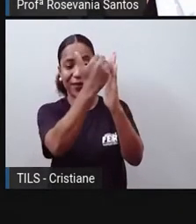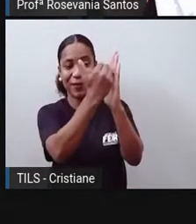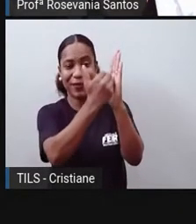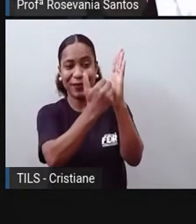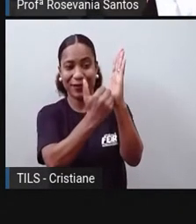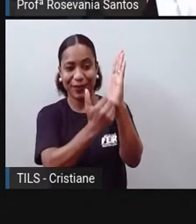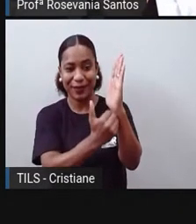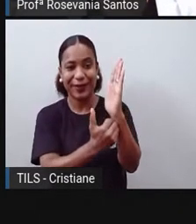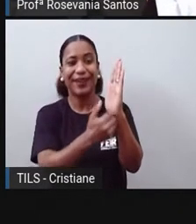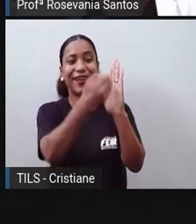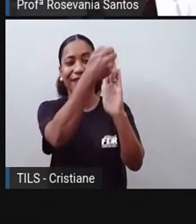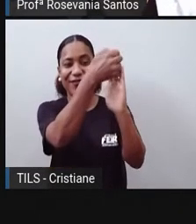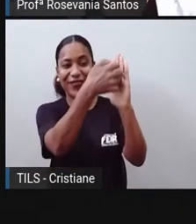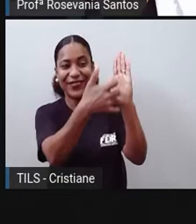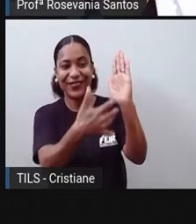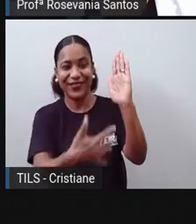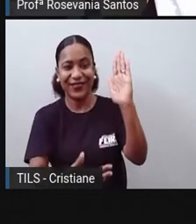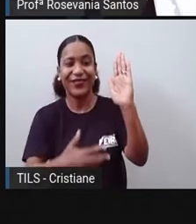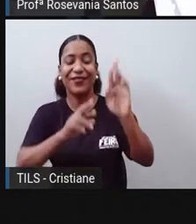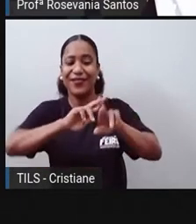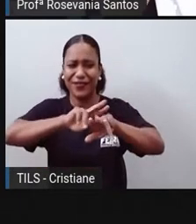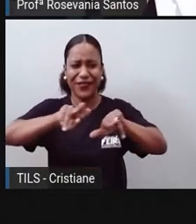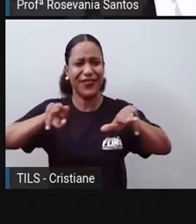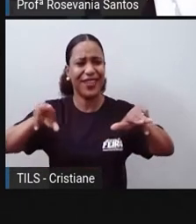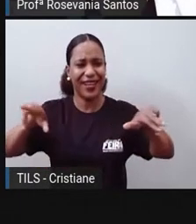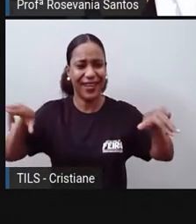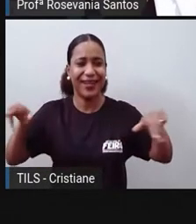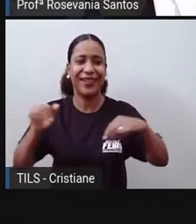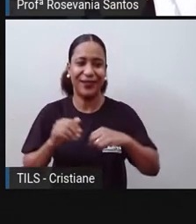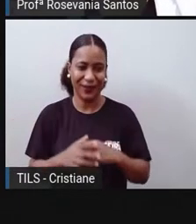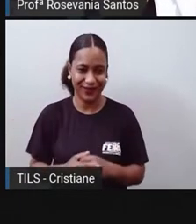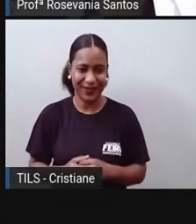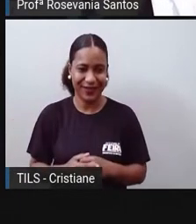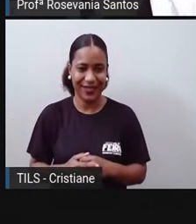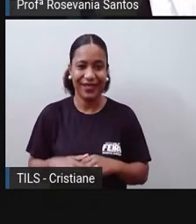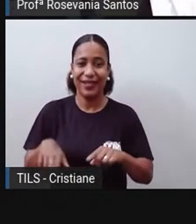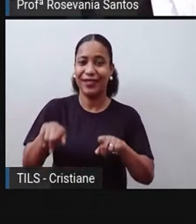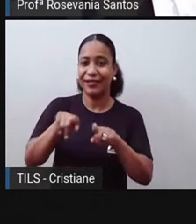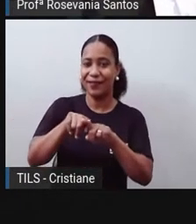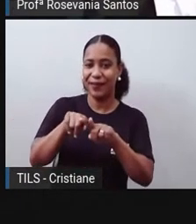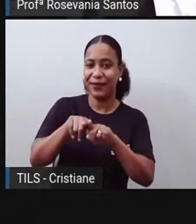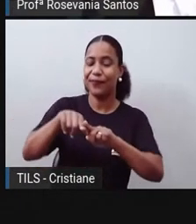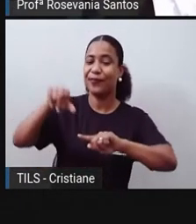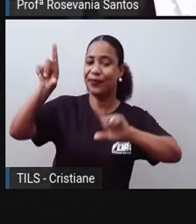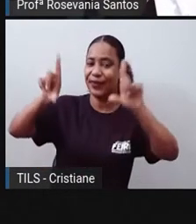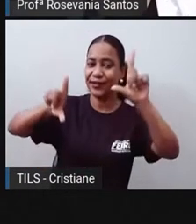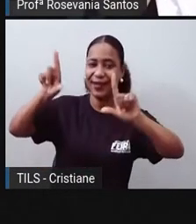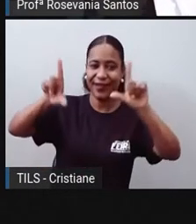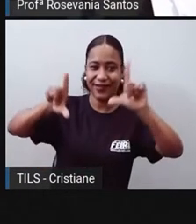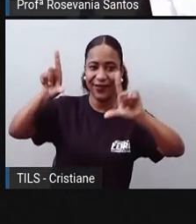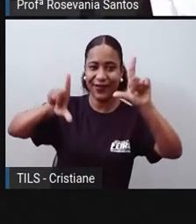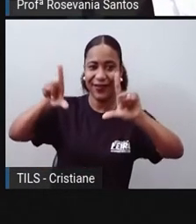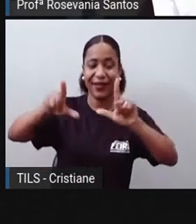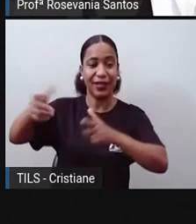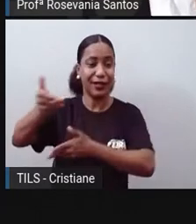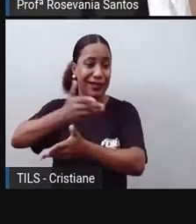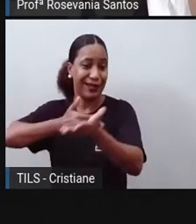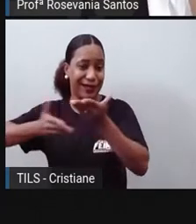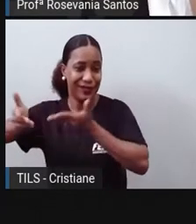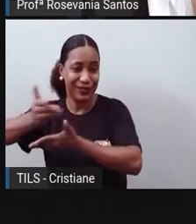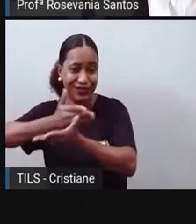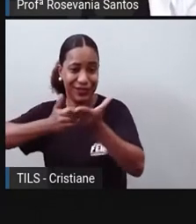dizer assim, uma variedade de coisas. Hoje, a forma de assistir televisão é bastante interativa.